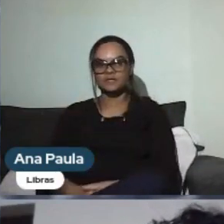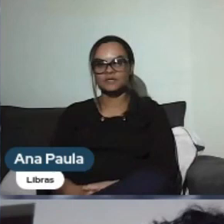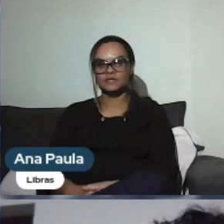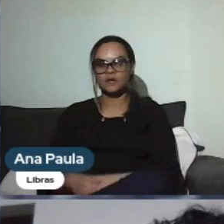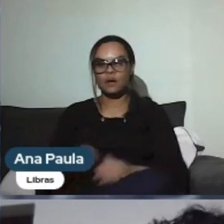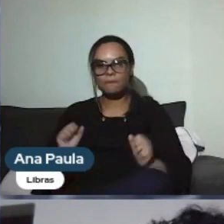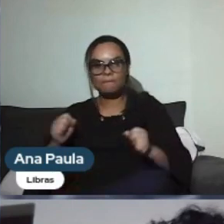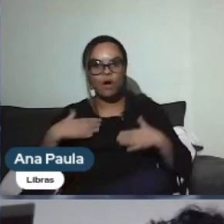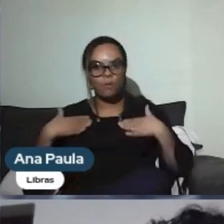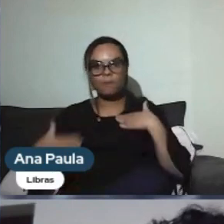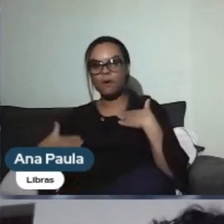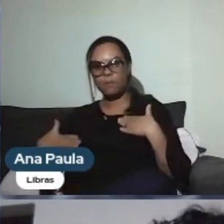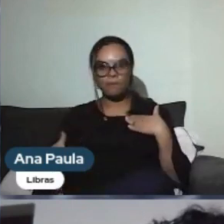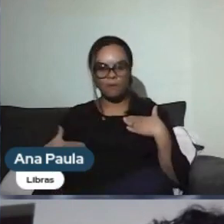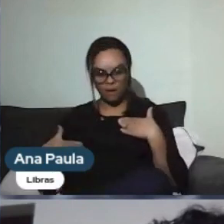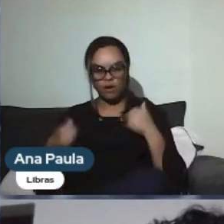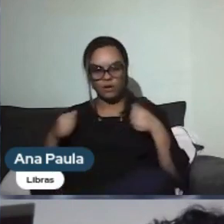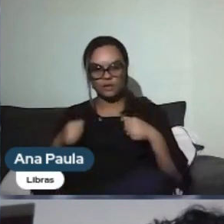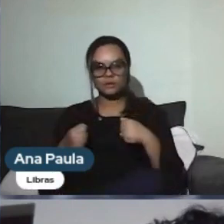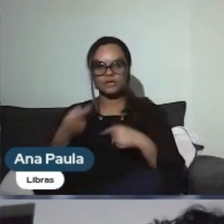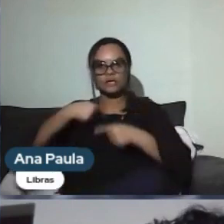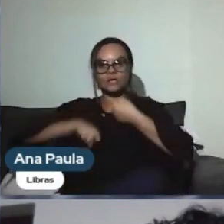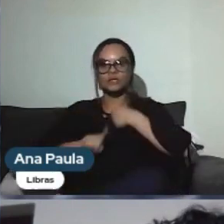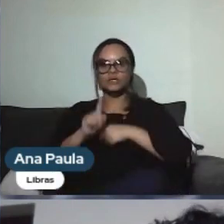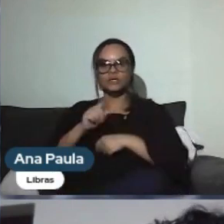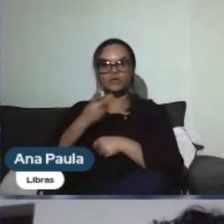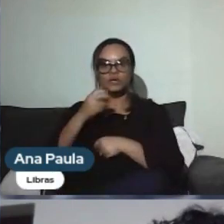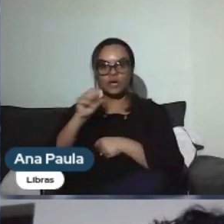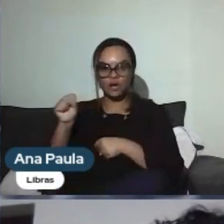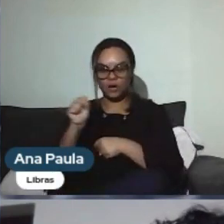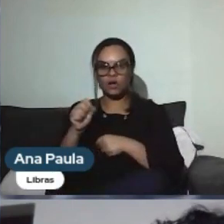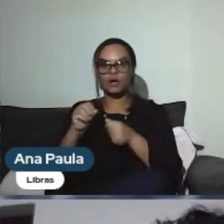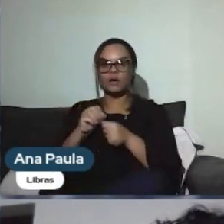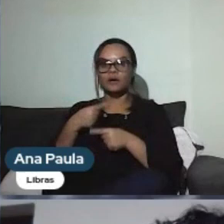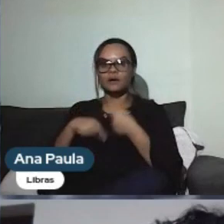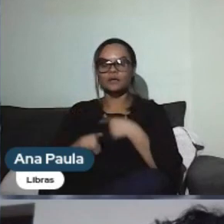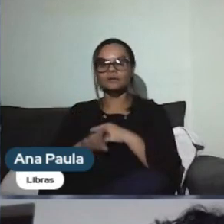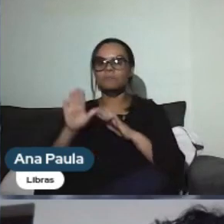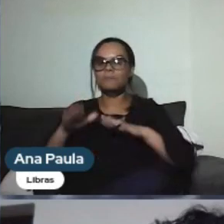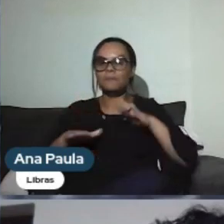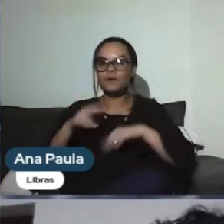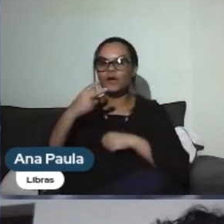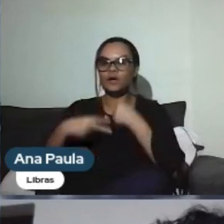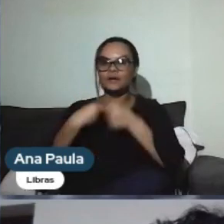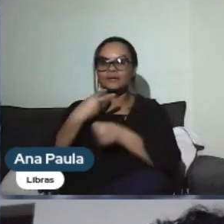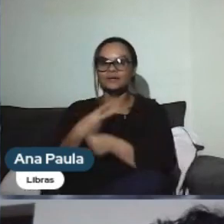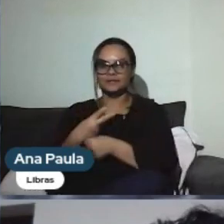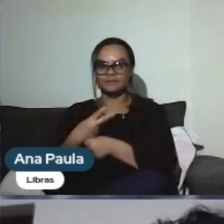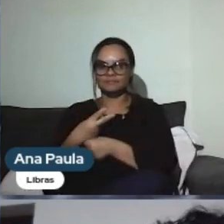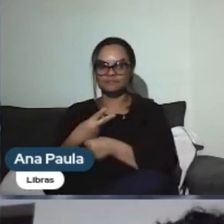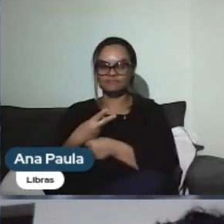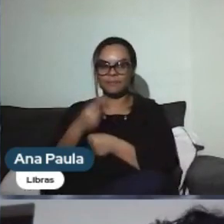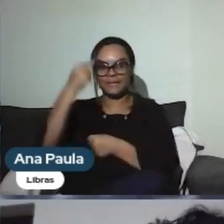corpo, eu, quando cheguei na Hemodialus em 2008, eu fiquei aproximadamente dois anos pensando muito na morte.